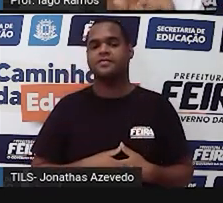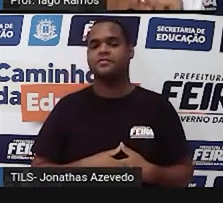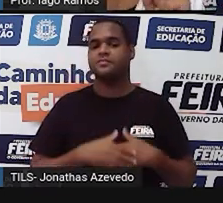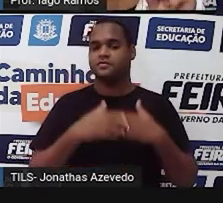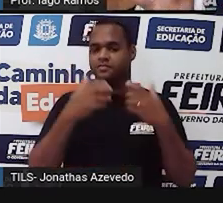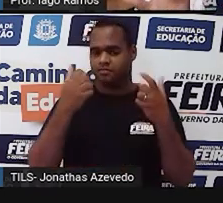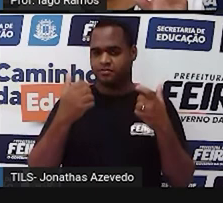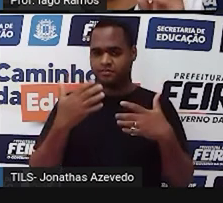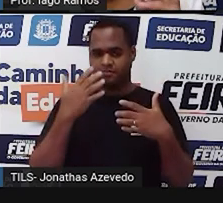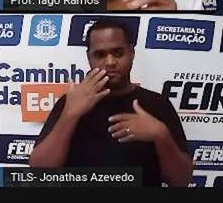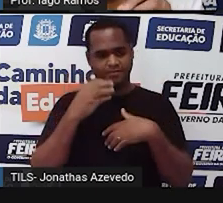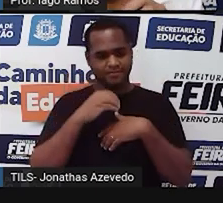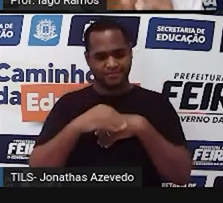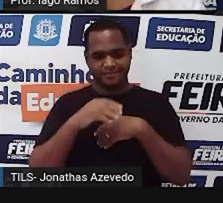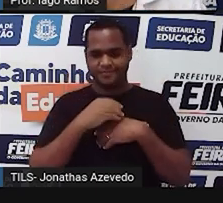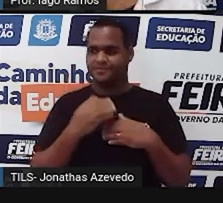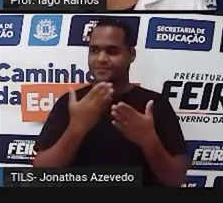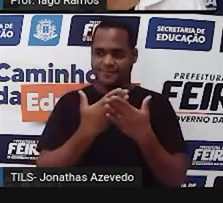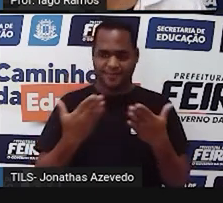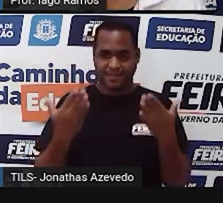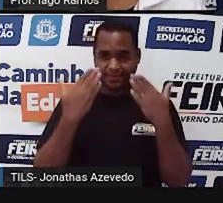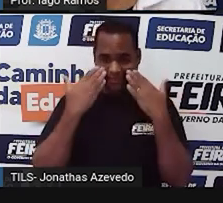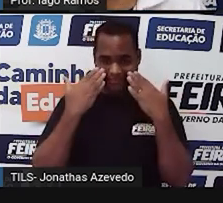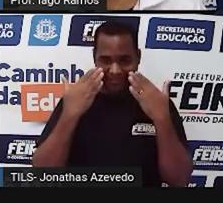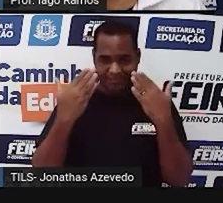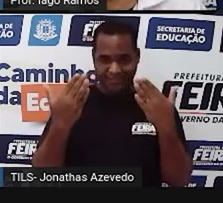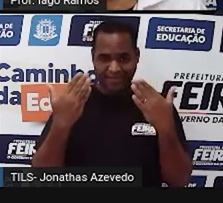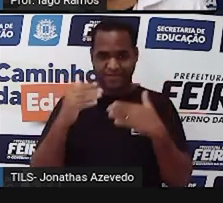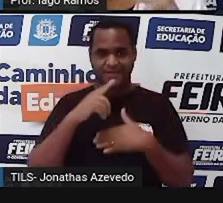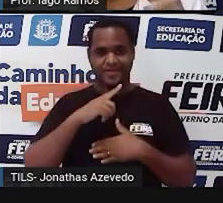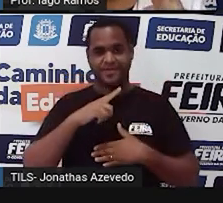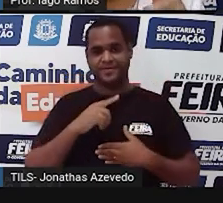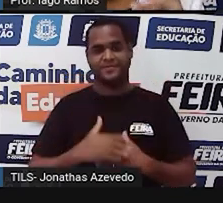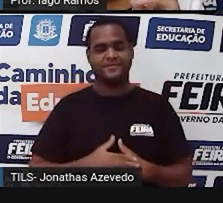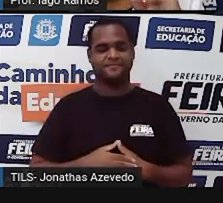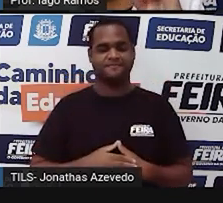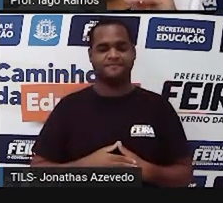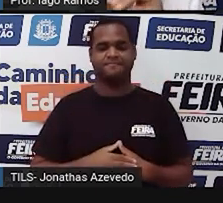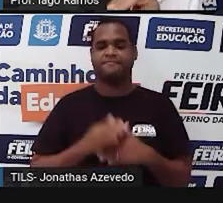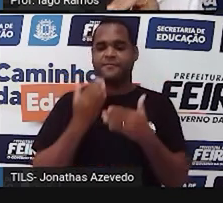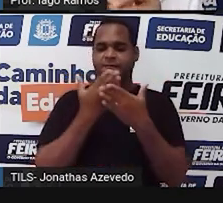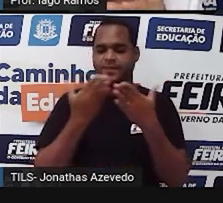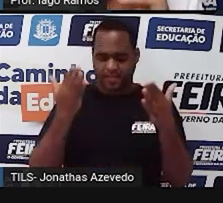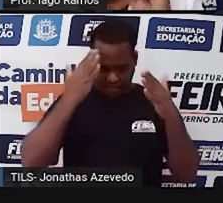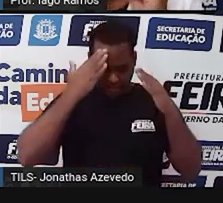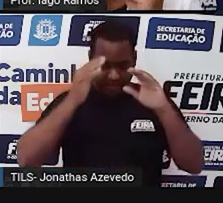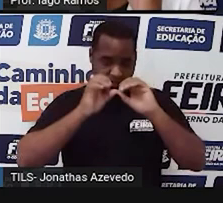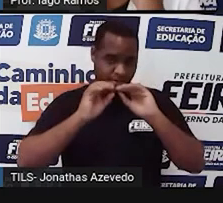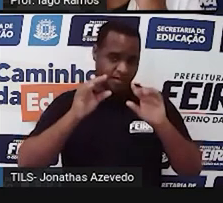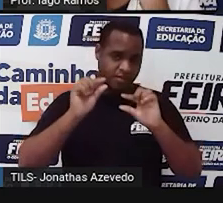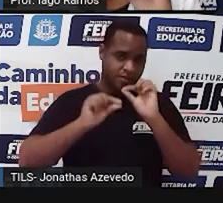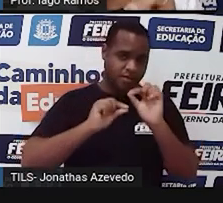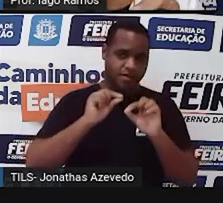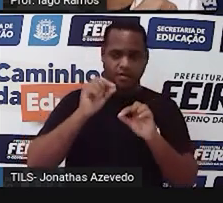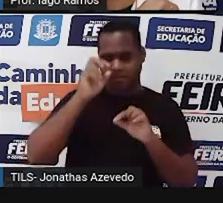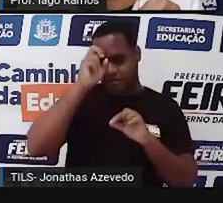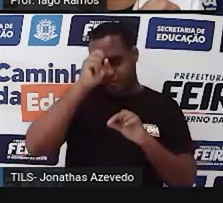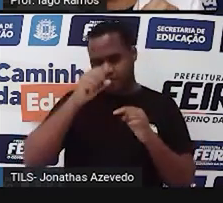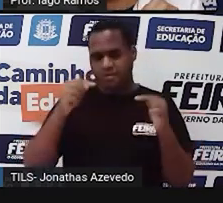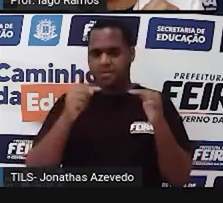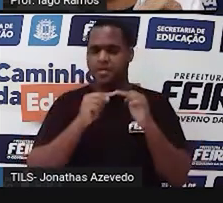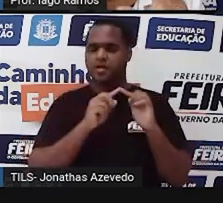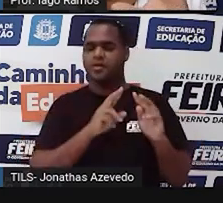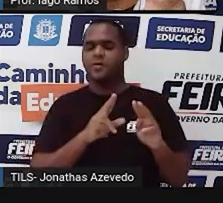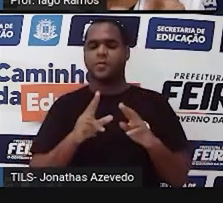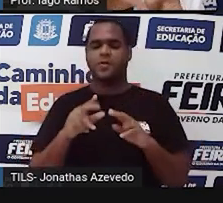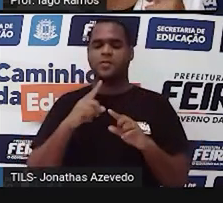material aqui para te apresentar, certo? Para você entender um pouquinho do que é igualdade.